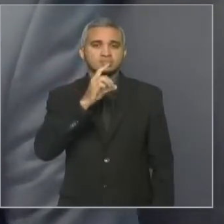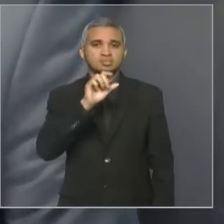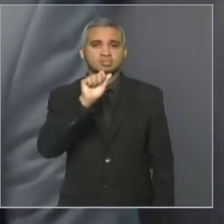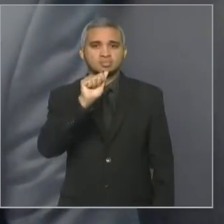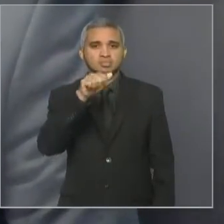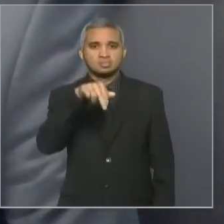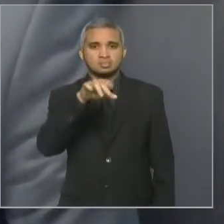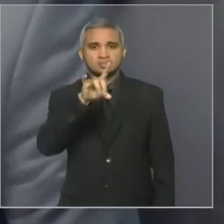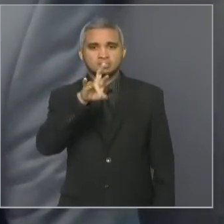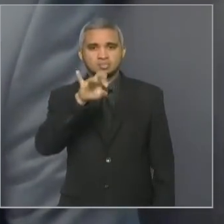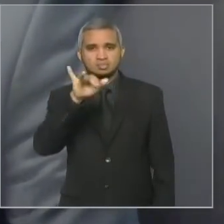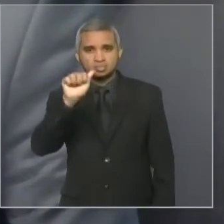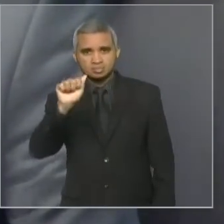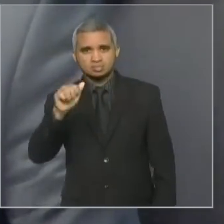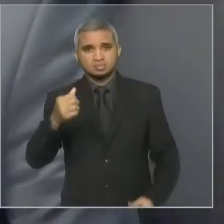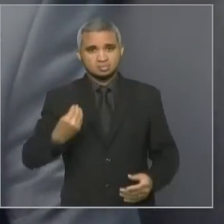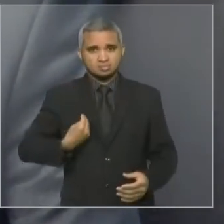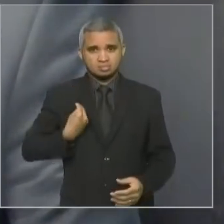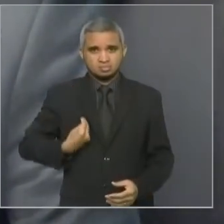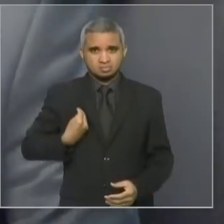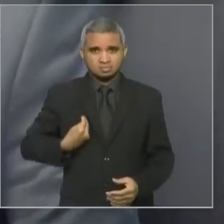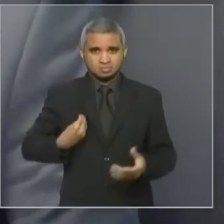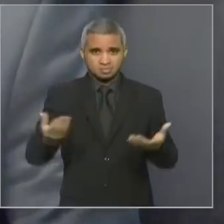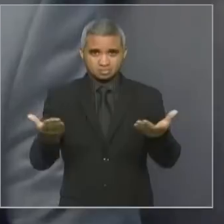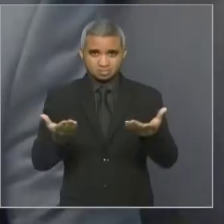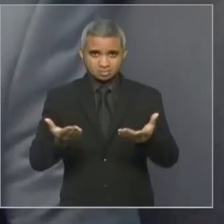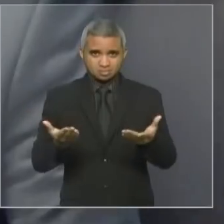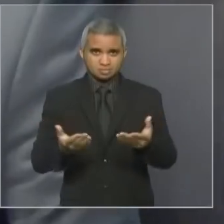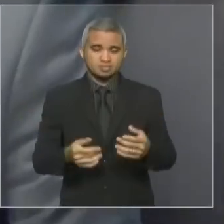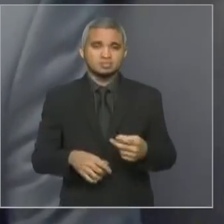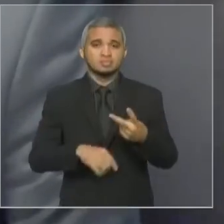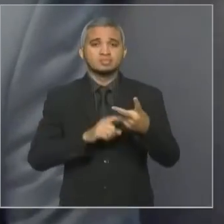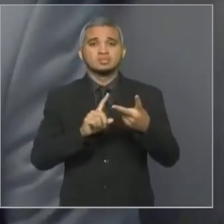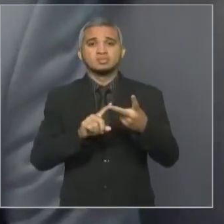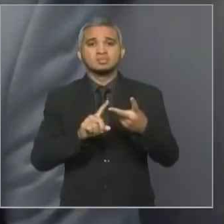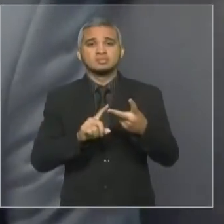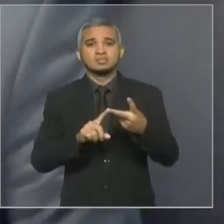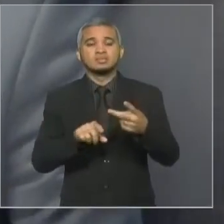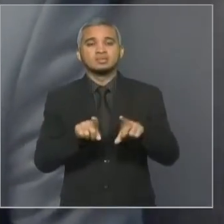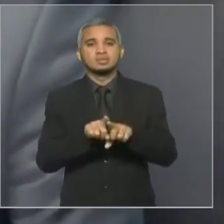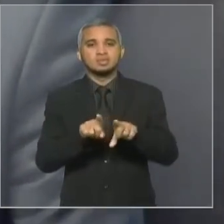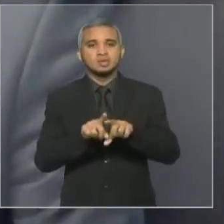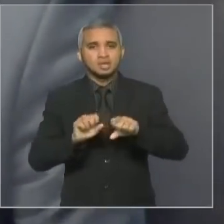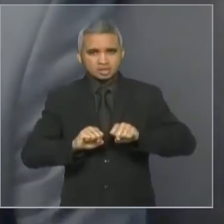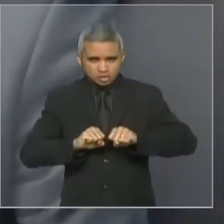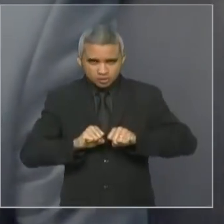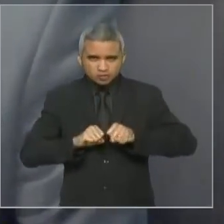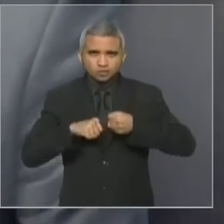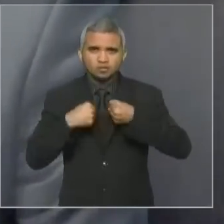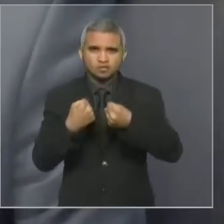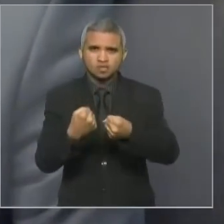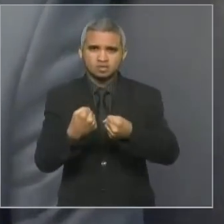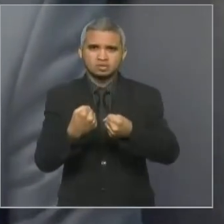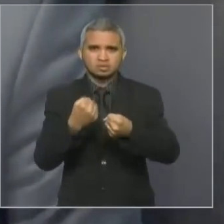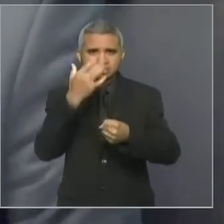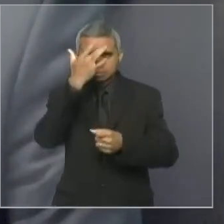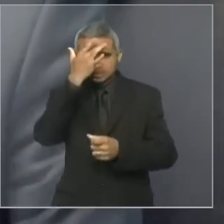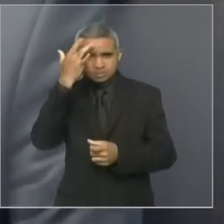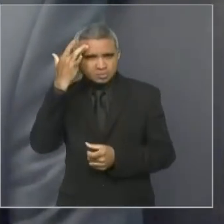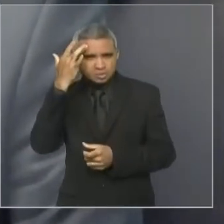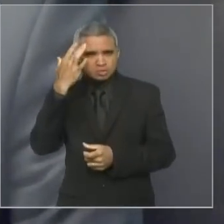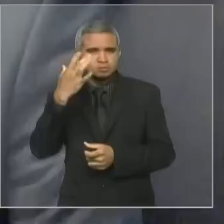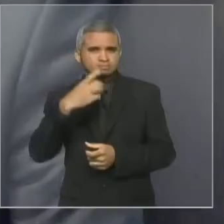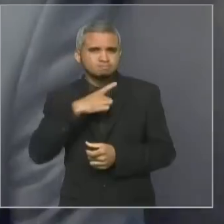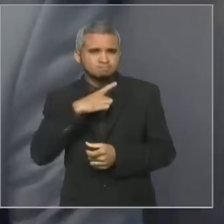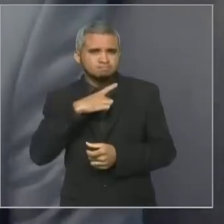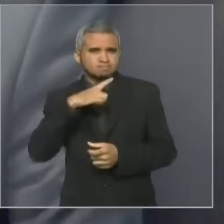Depois, como é o esforço da pessoa que, no meio de tanta dificuldade, vem para cumprir a